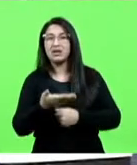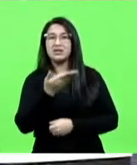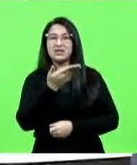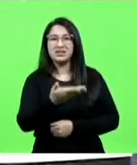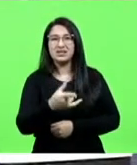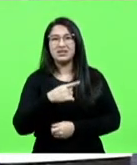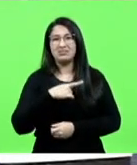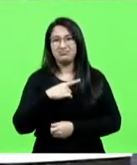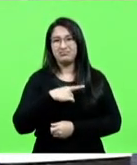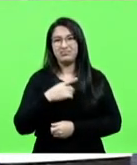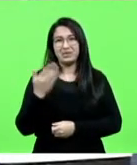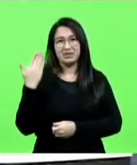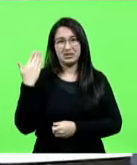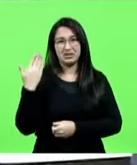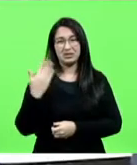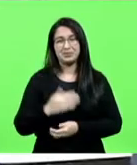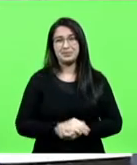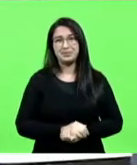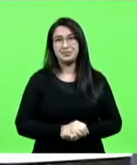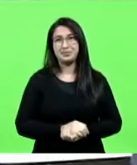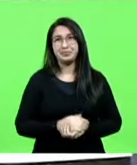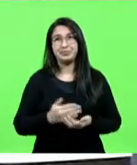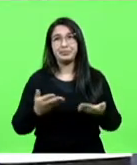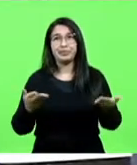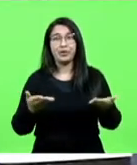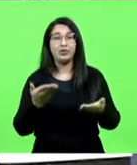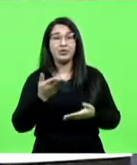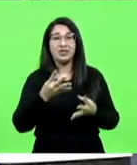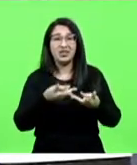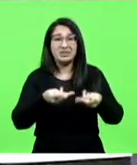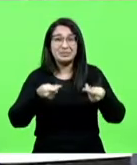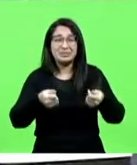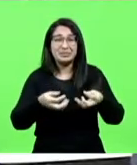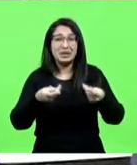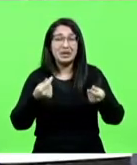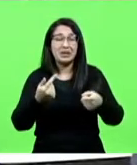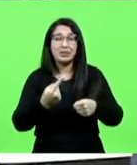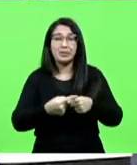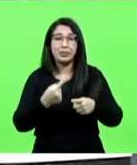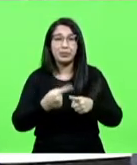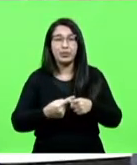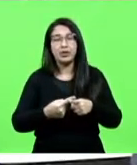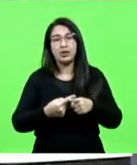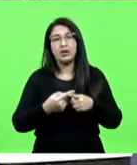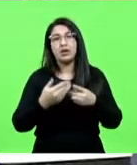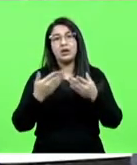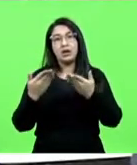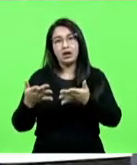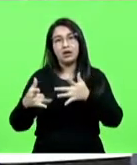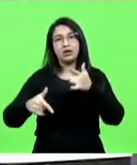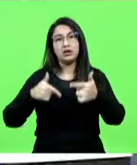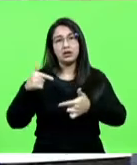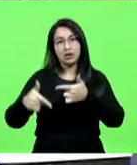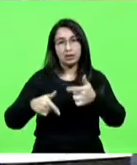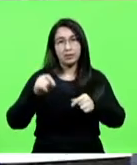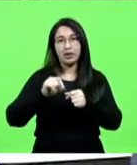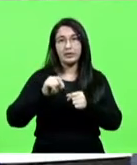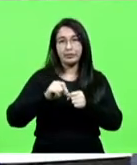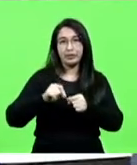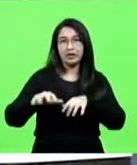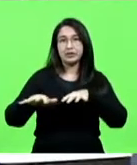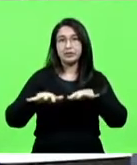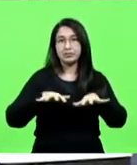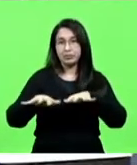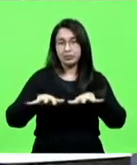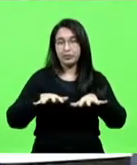destinava. E hoje ele é inócuo, por quê? Porque, graças a esse trabalho feito, dessa movimentação, que até